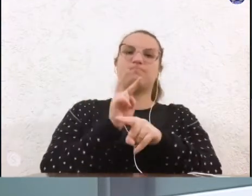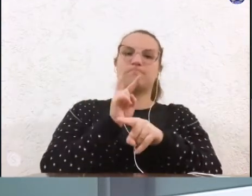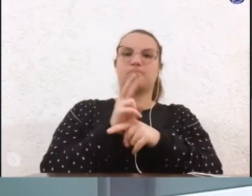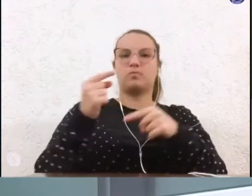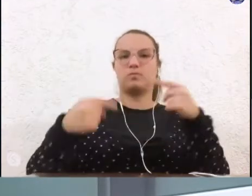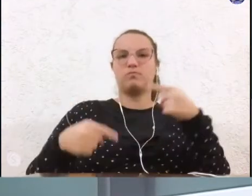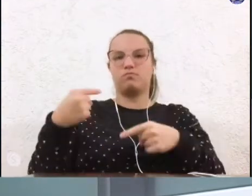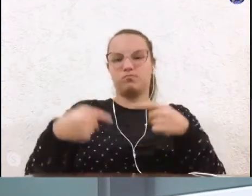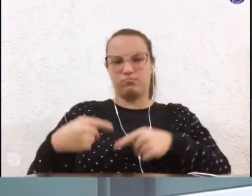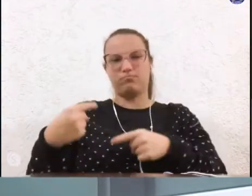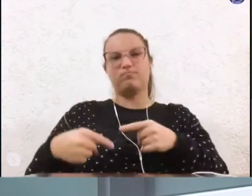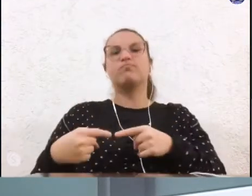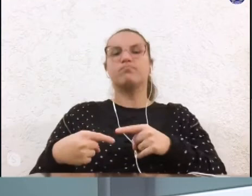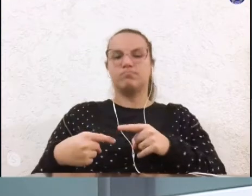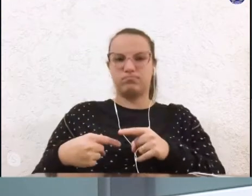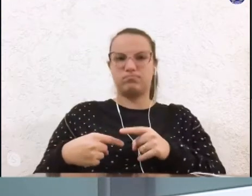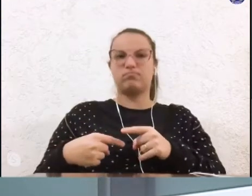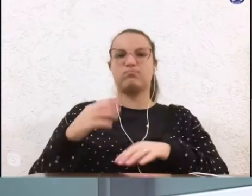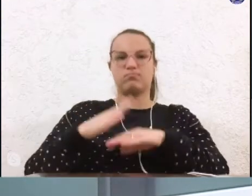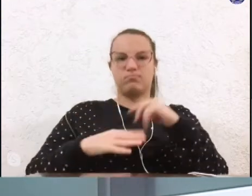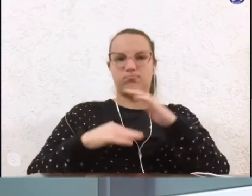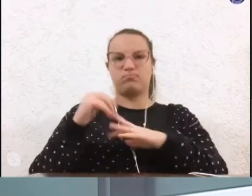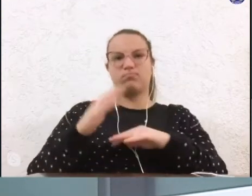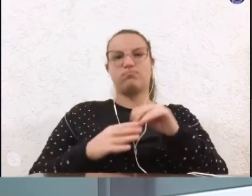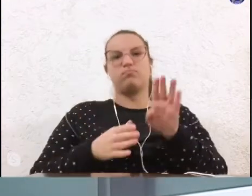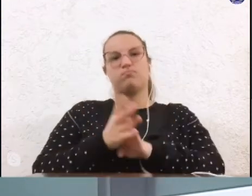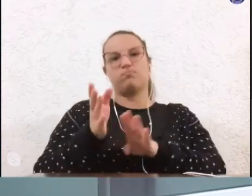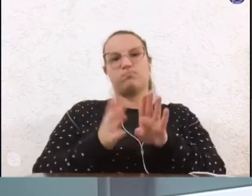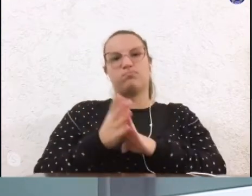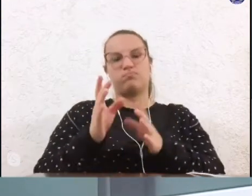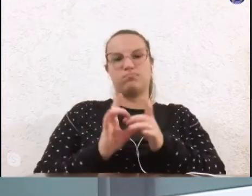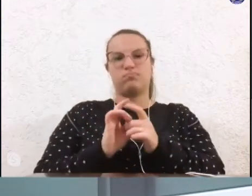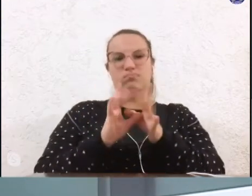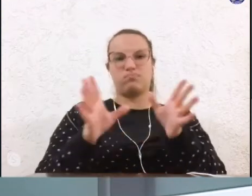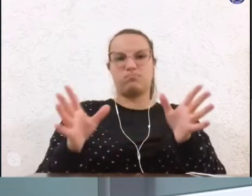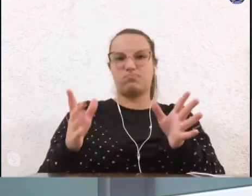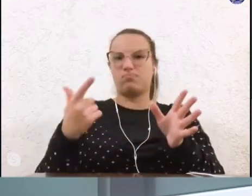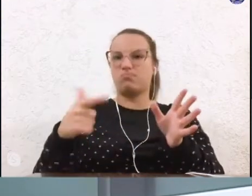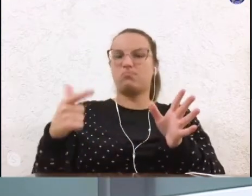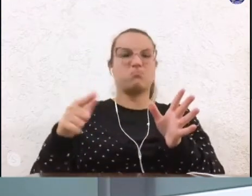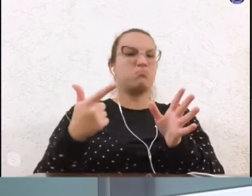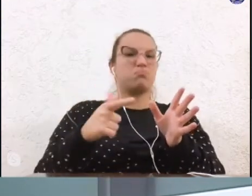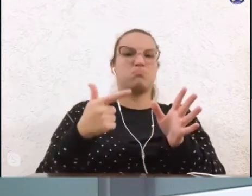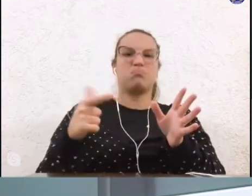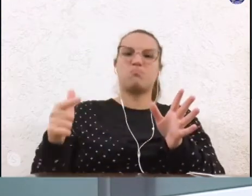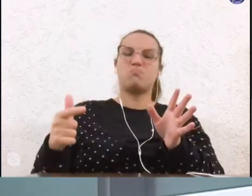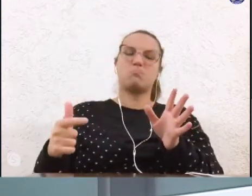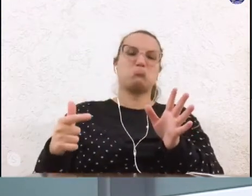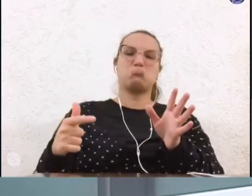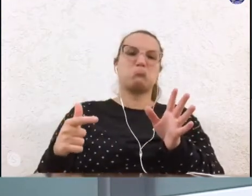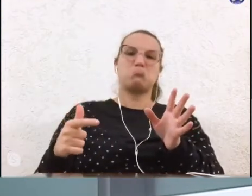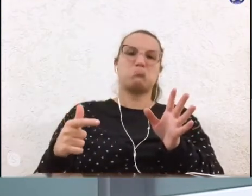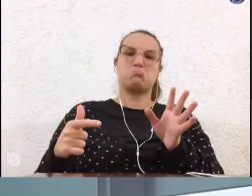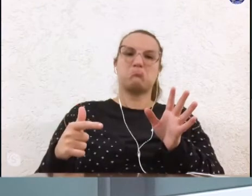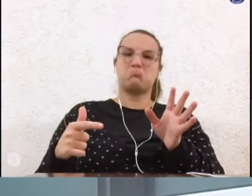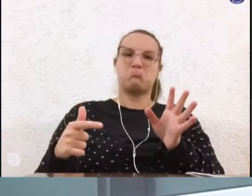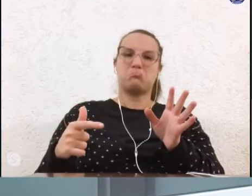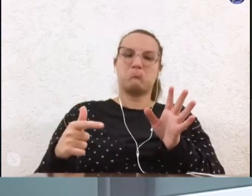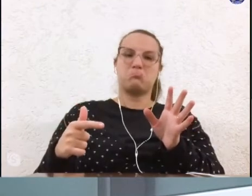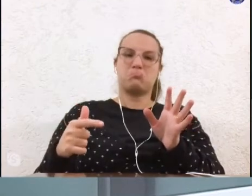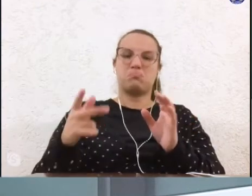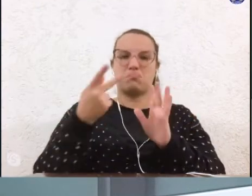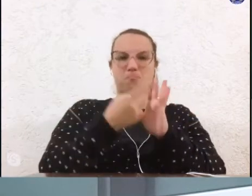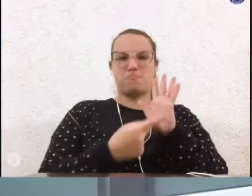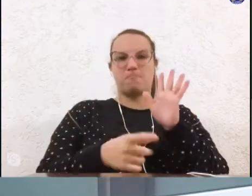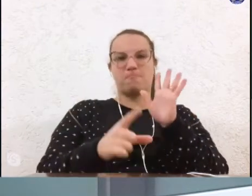ambiente e como competência do conselho deliberar sobre isso e não tem nada de deliberação no projeto de